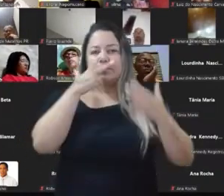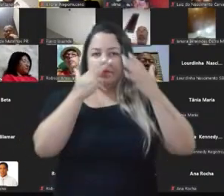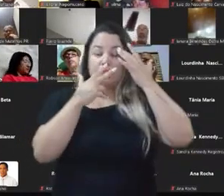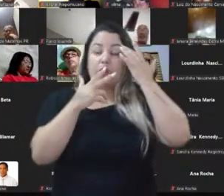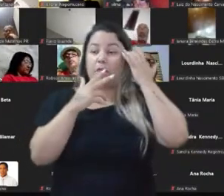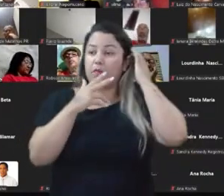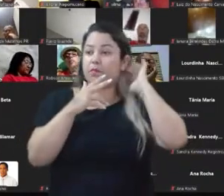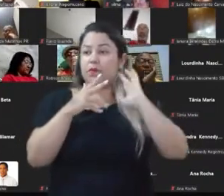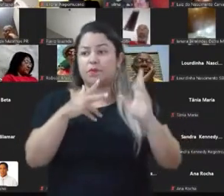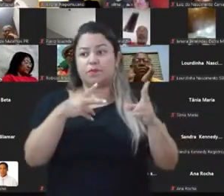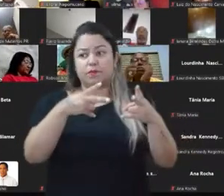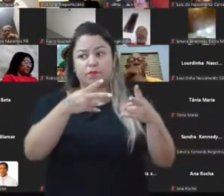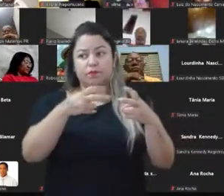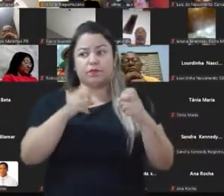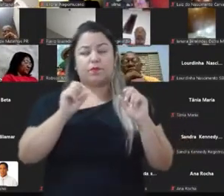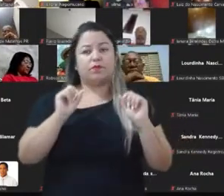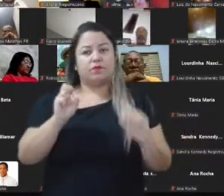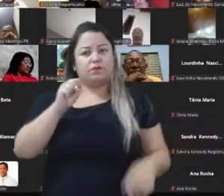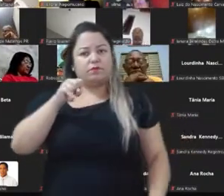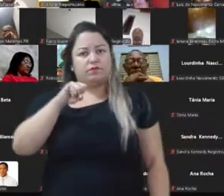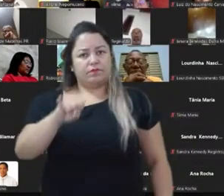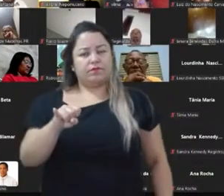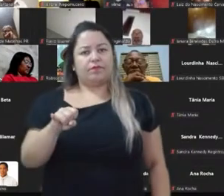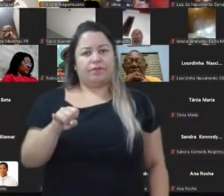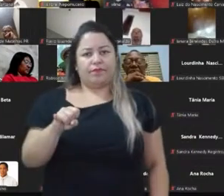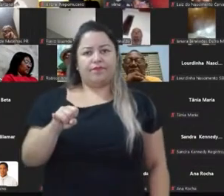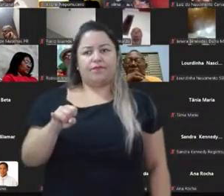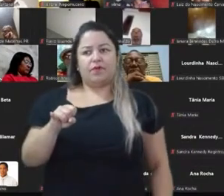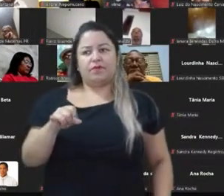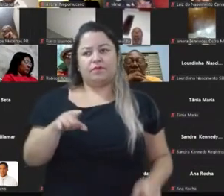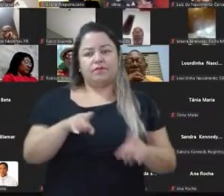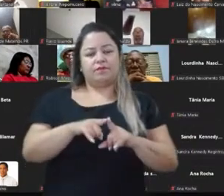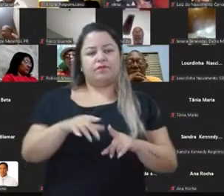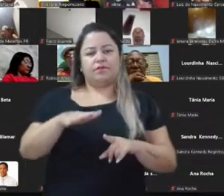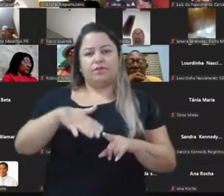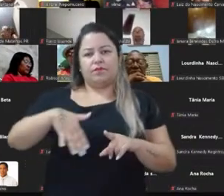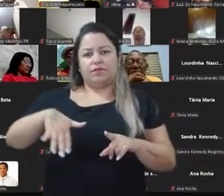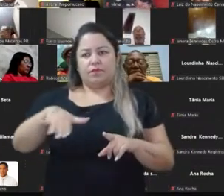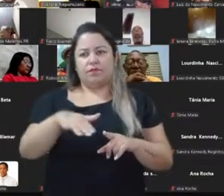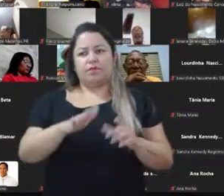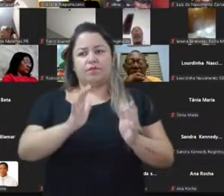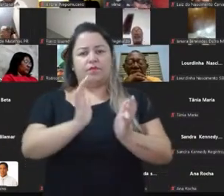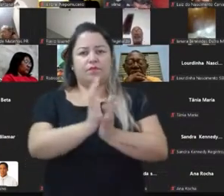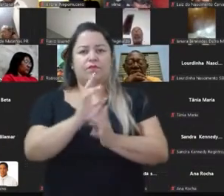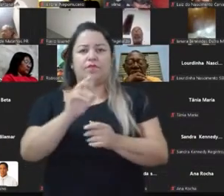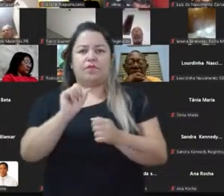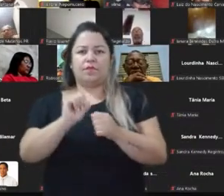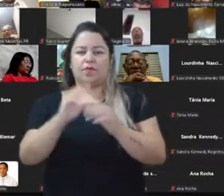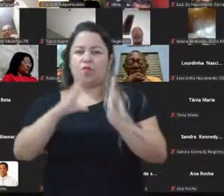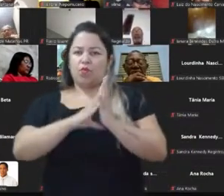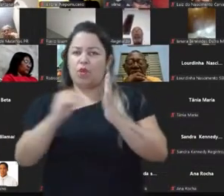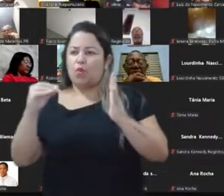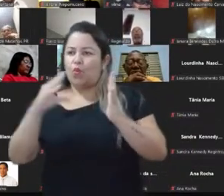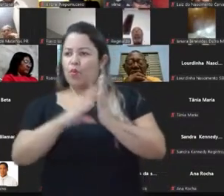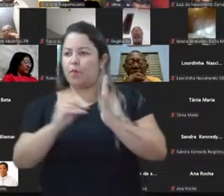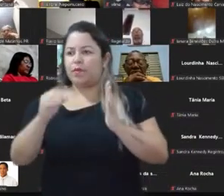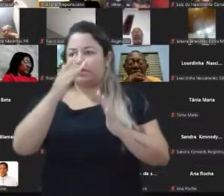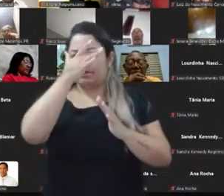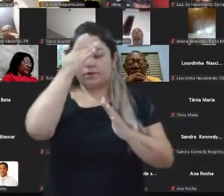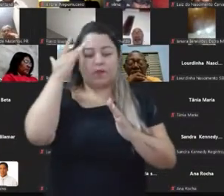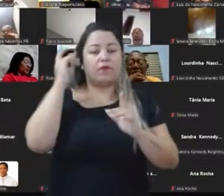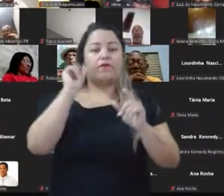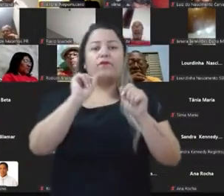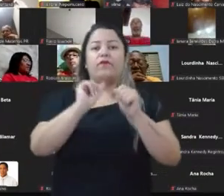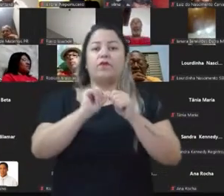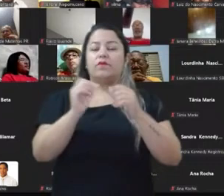perceber, senão a gente vai junto, vai com o efeito manada que existe na rede. Uma pessoa faz, você vai fazendo, vai fazendo, e quando você vê, vocês estão fazendo, por